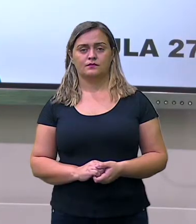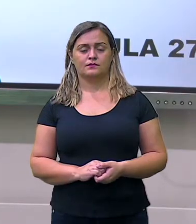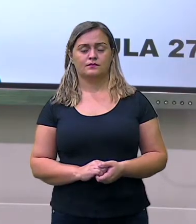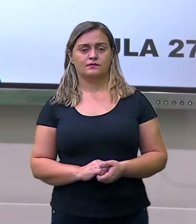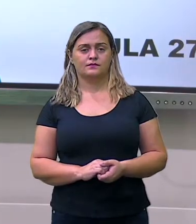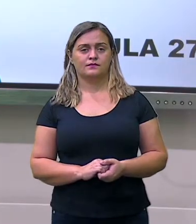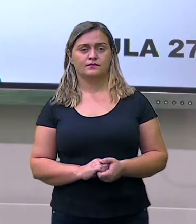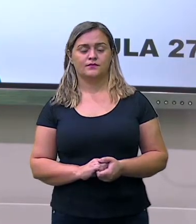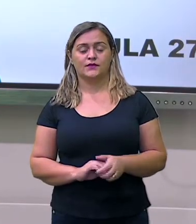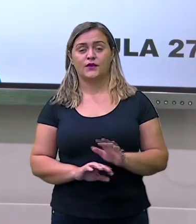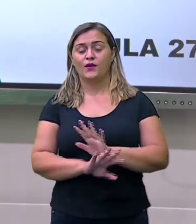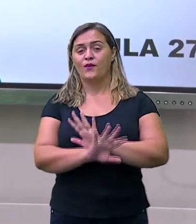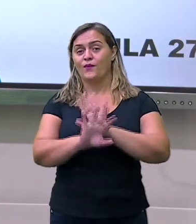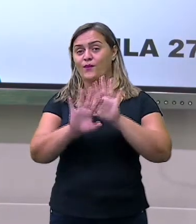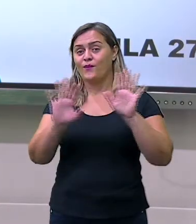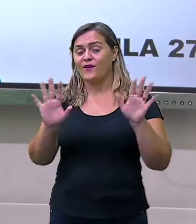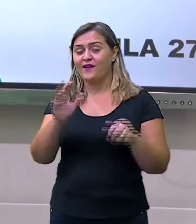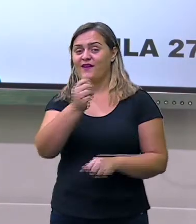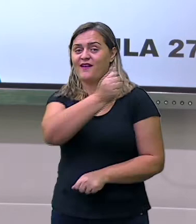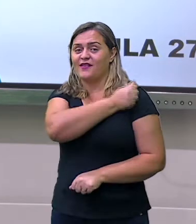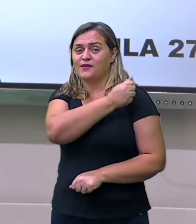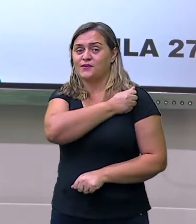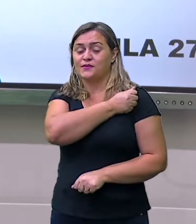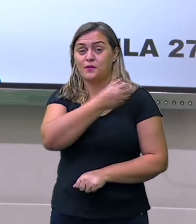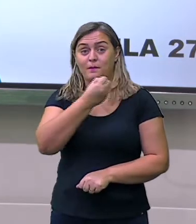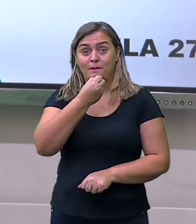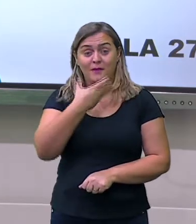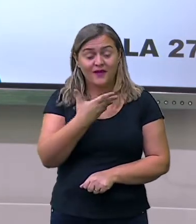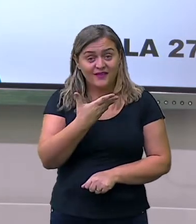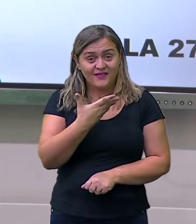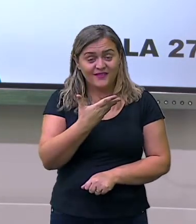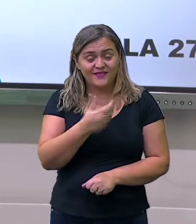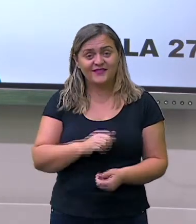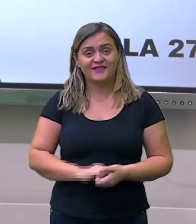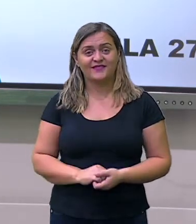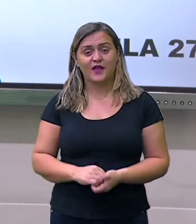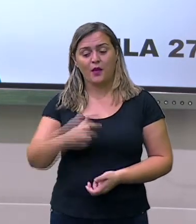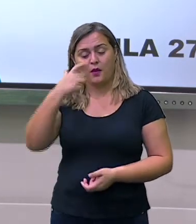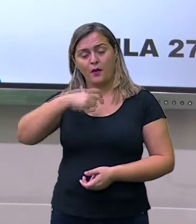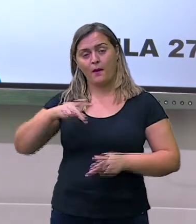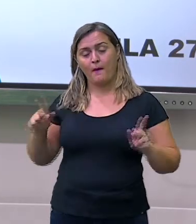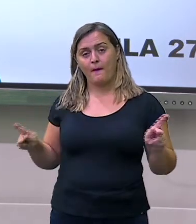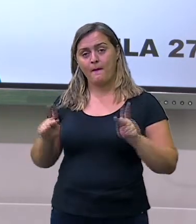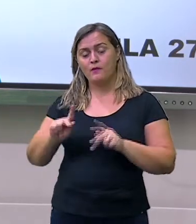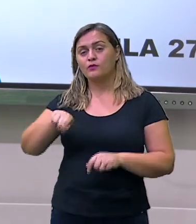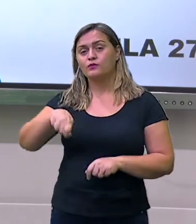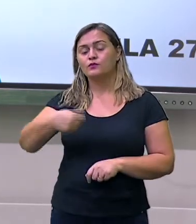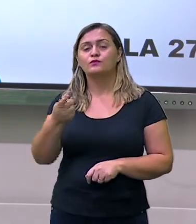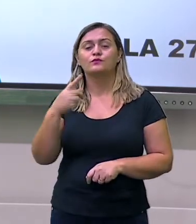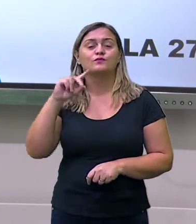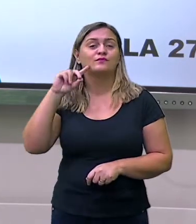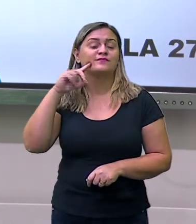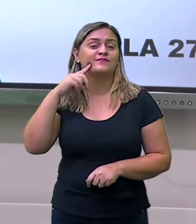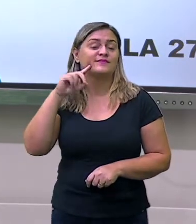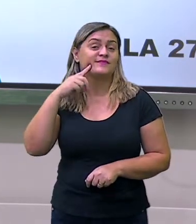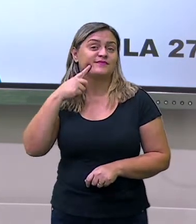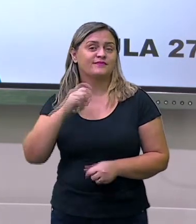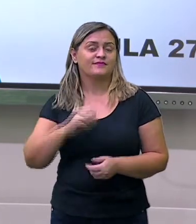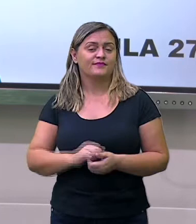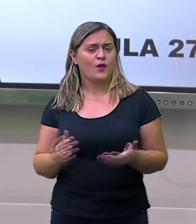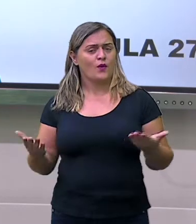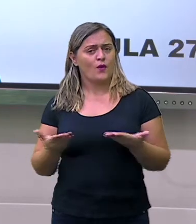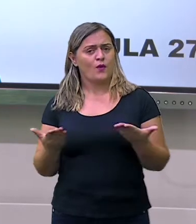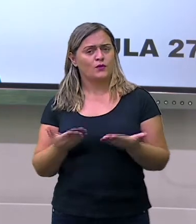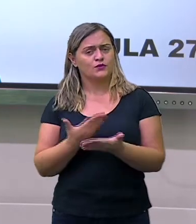Olá, queridos estudantes, tudo bem com vocês? Eu sou a professora Daniele Cristine e vamos juntos trabalhar com o